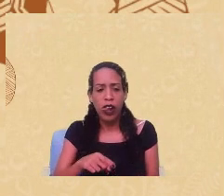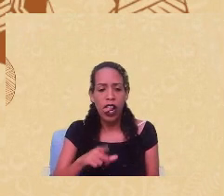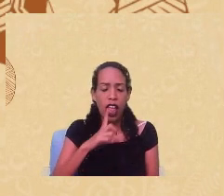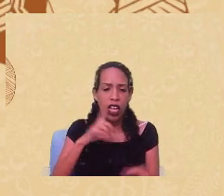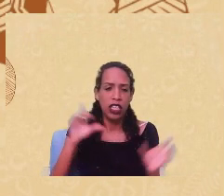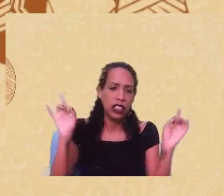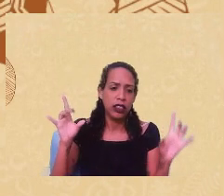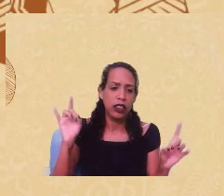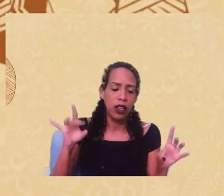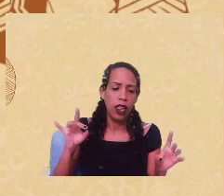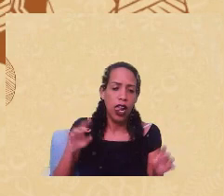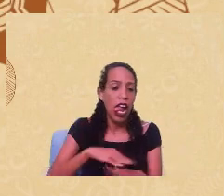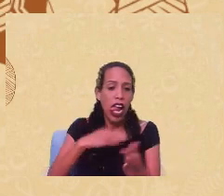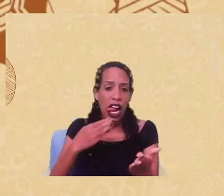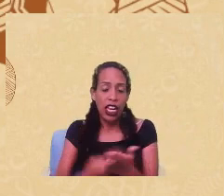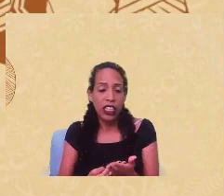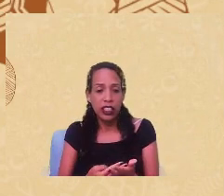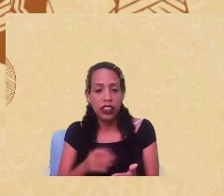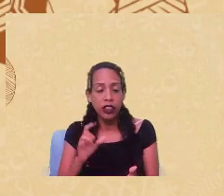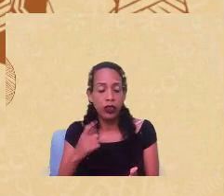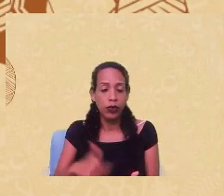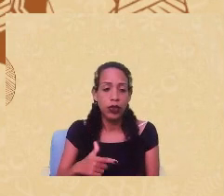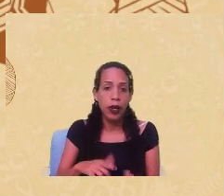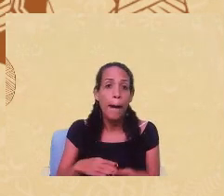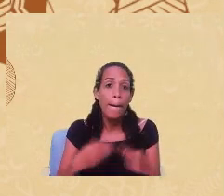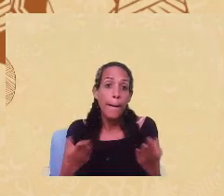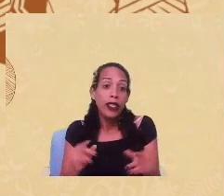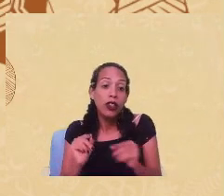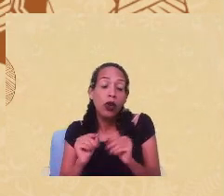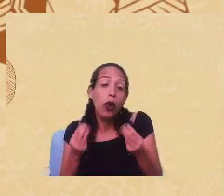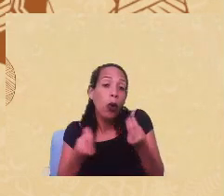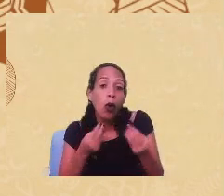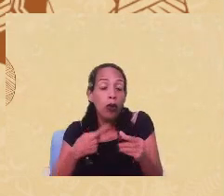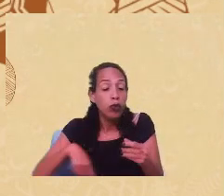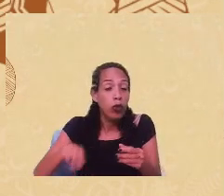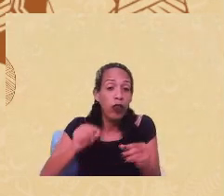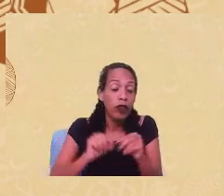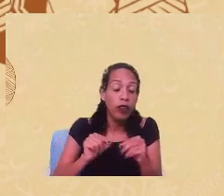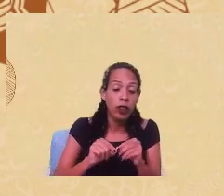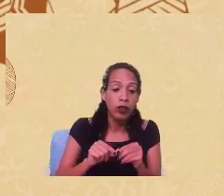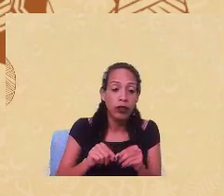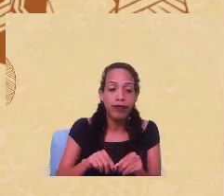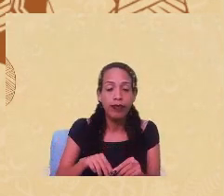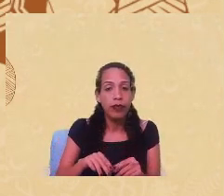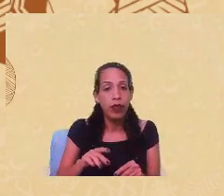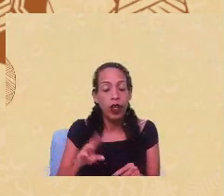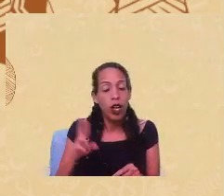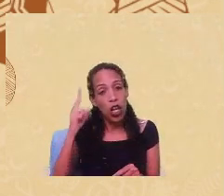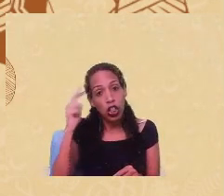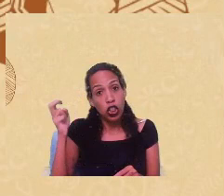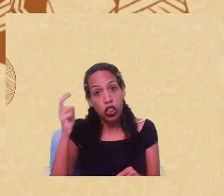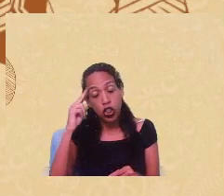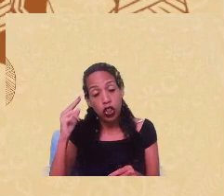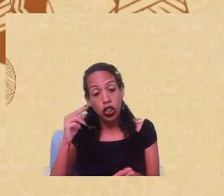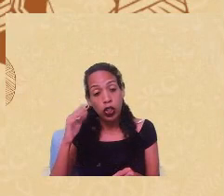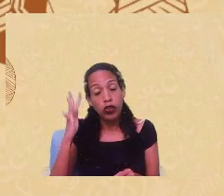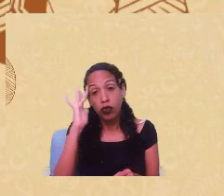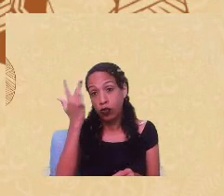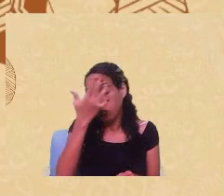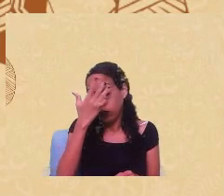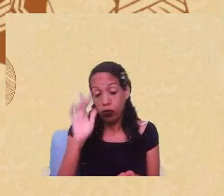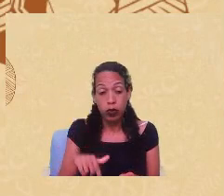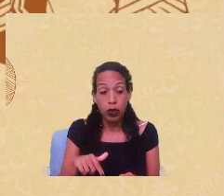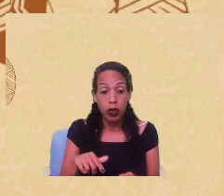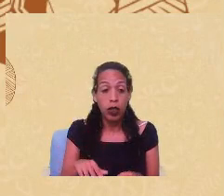ainda que não com esse nome. Mas, Paula, e aí, como é que a gente faz? Bem, isso não é inédito na história da produção de conhecimento. A própria